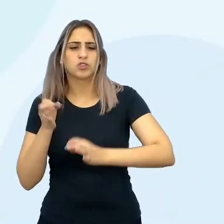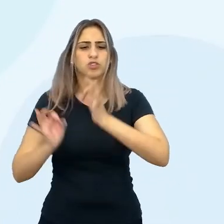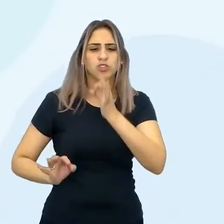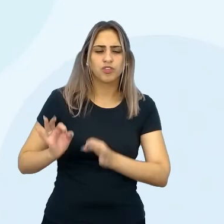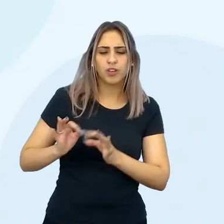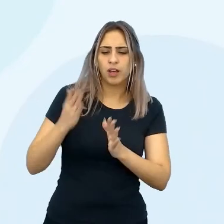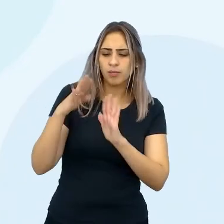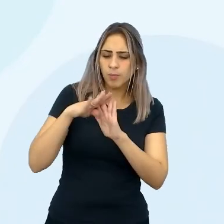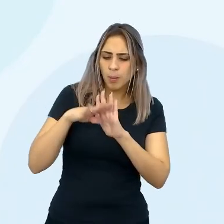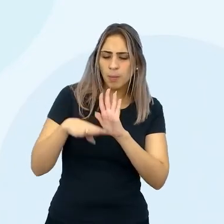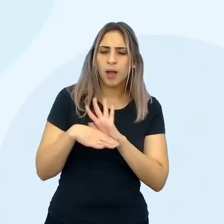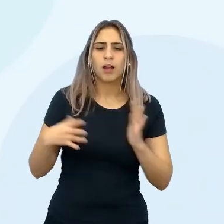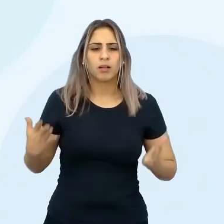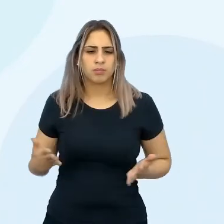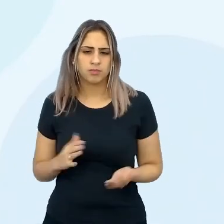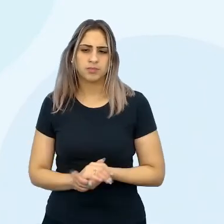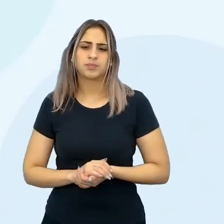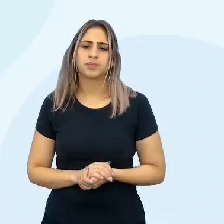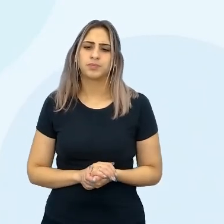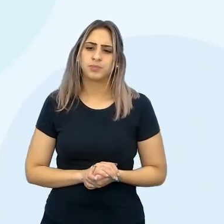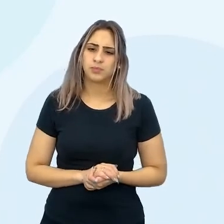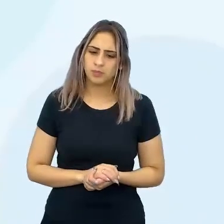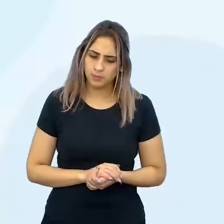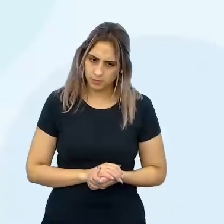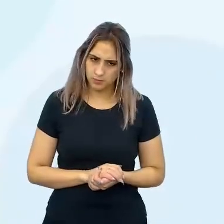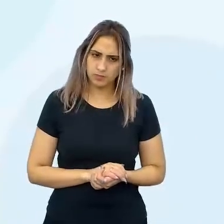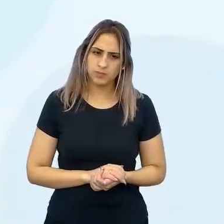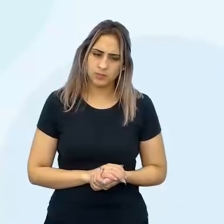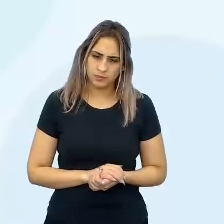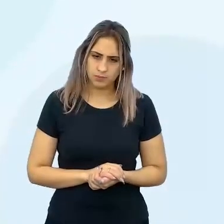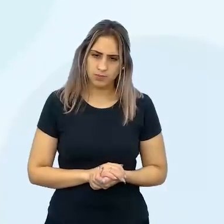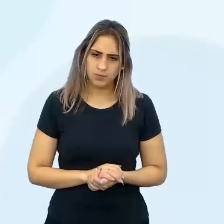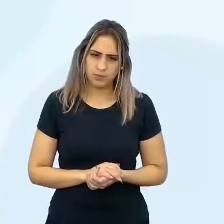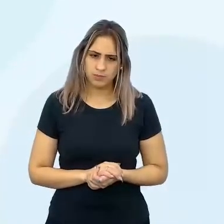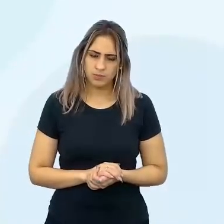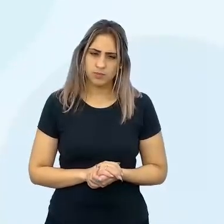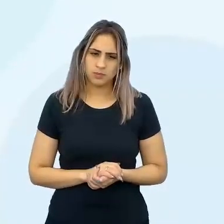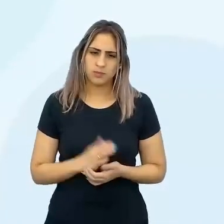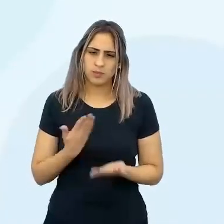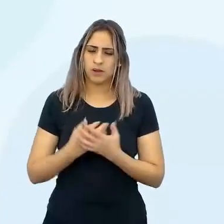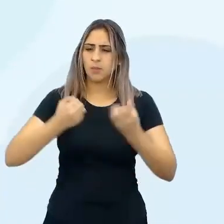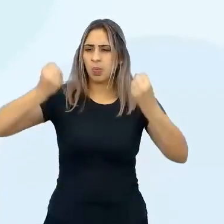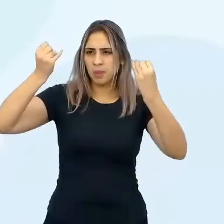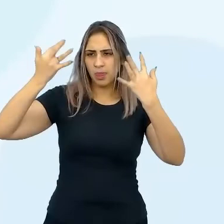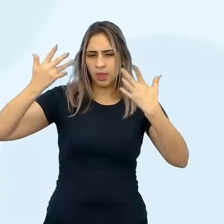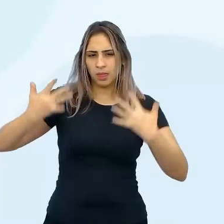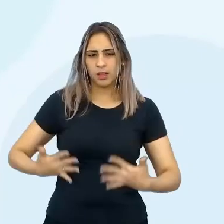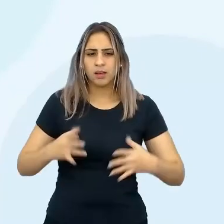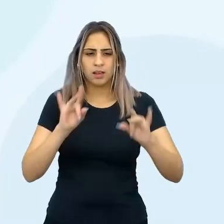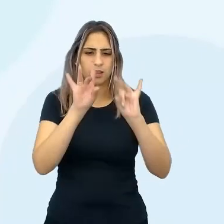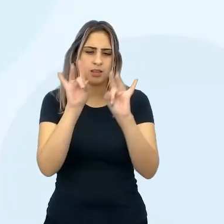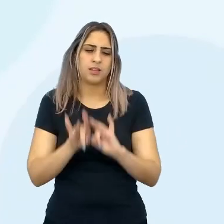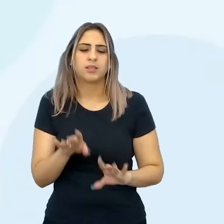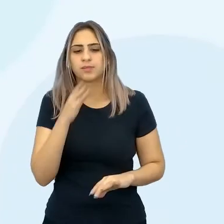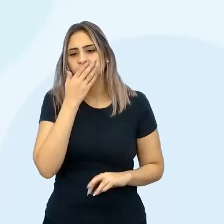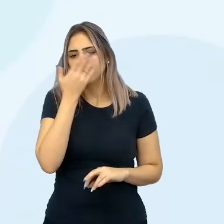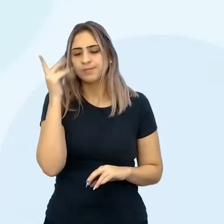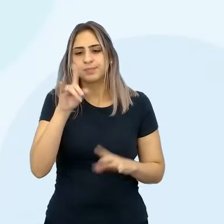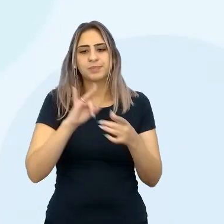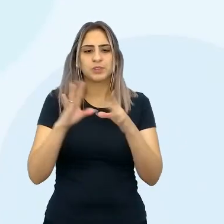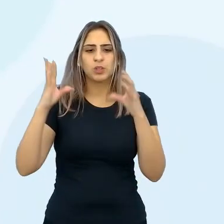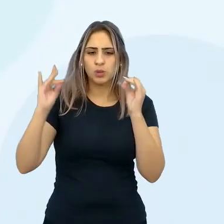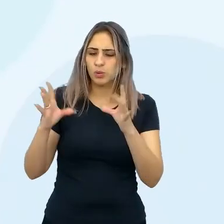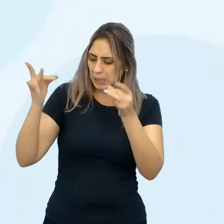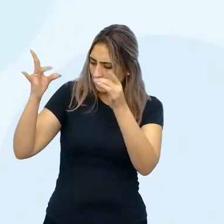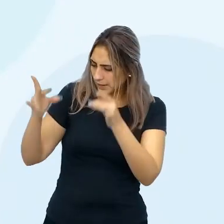justificativa. Que ficaria assim, eu ia ficar uma hora inteira explicando cada uma dessas coisas, mas ele deixou